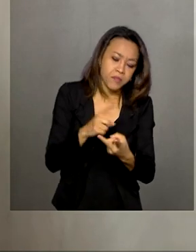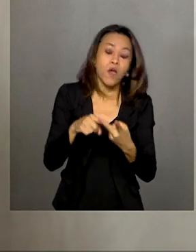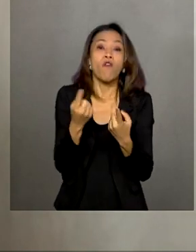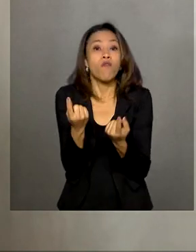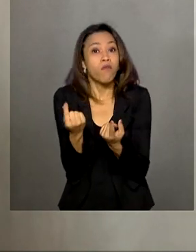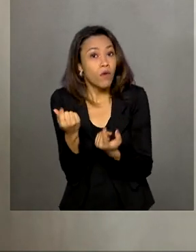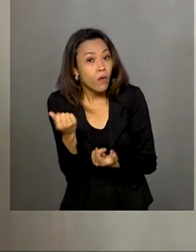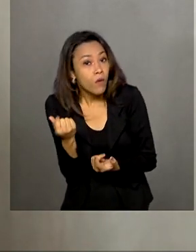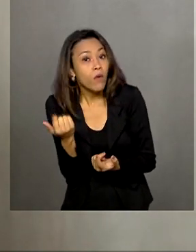constam como recebido.